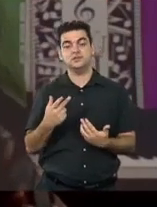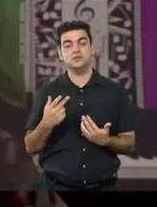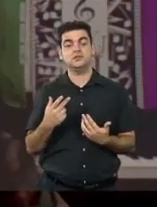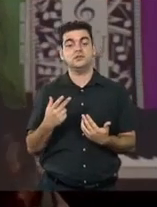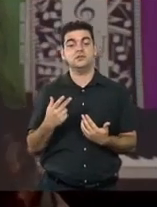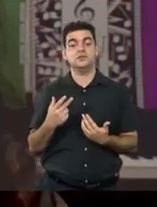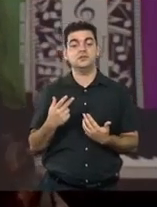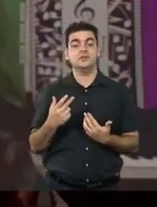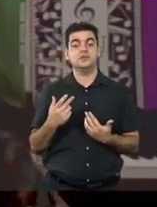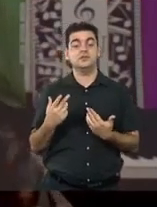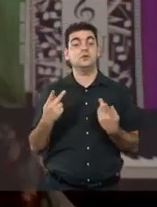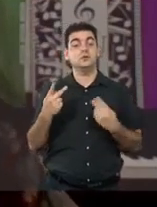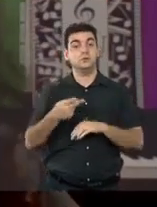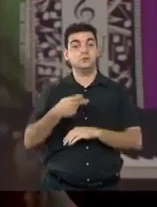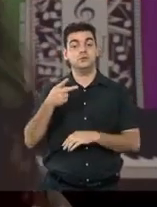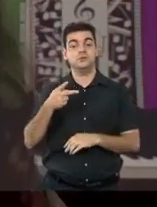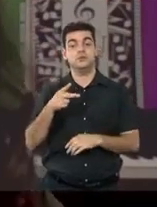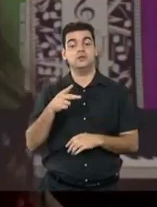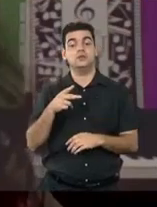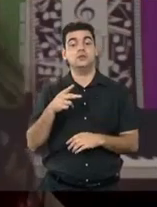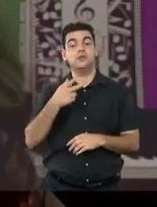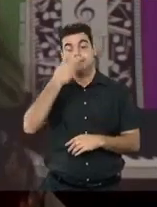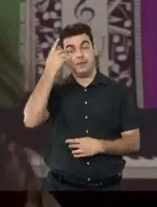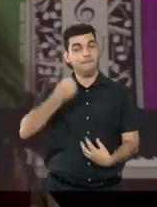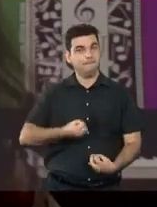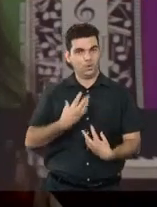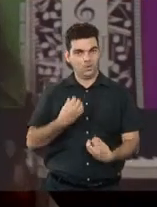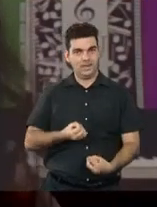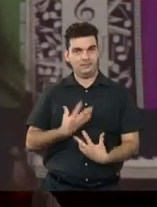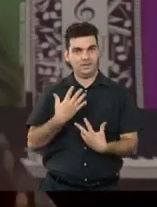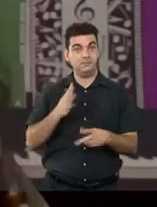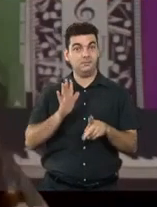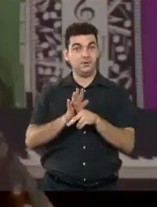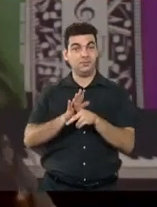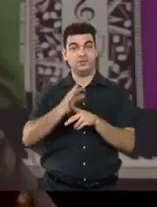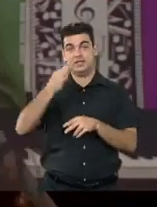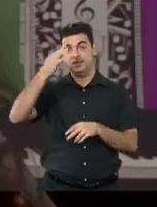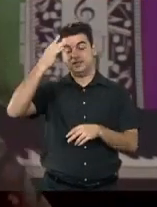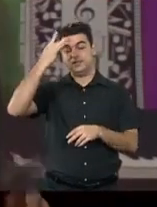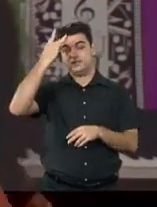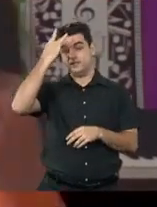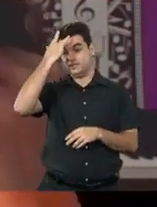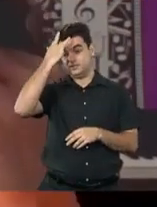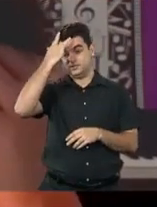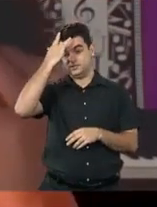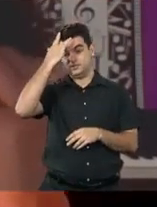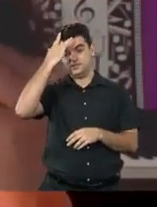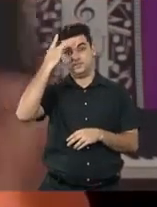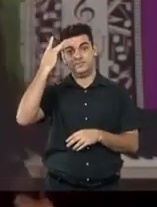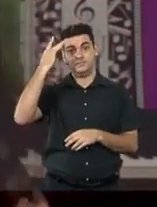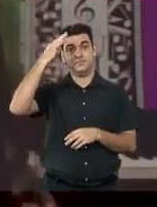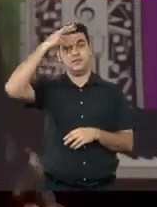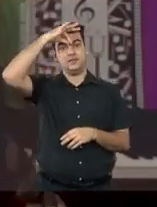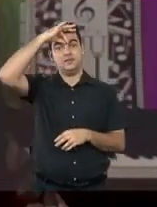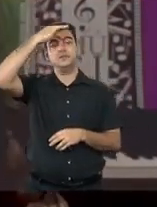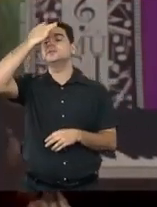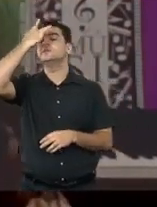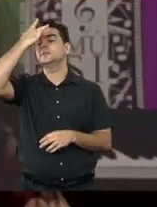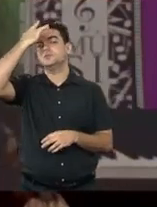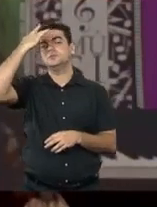da Lupe Kaur, é uma poetisa e artista plástica indiana que é radicada no Canadá. Ela diz assim,